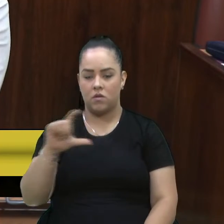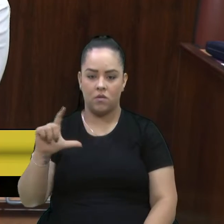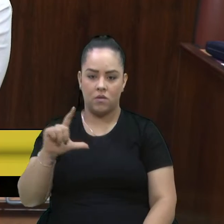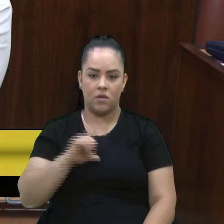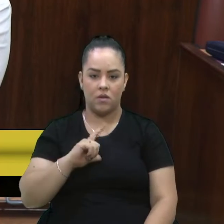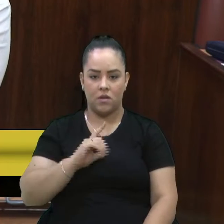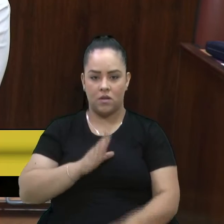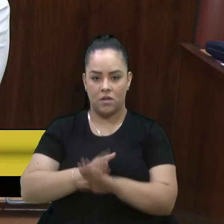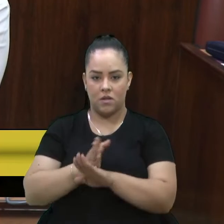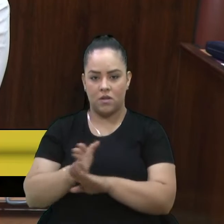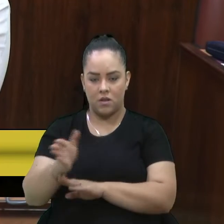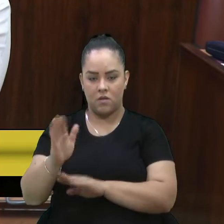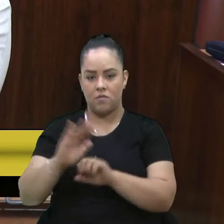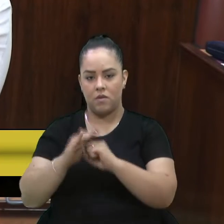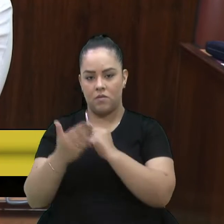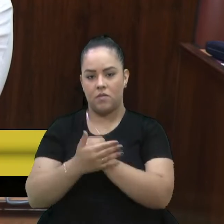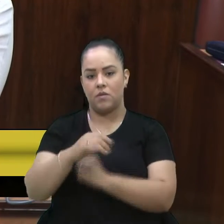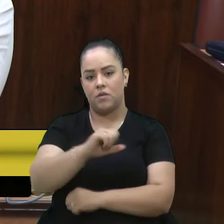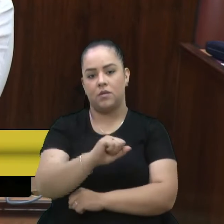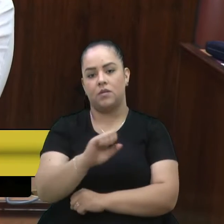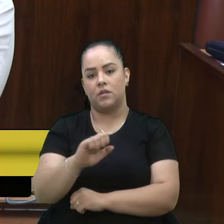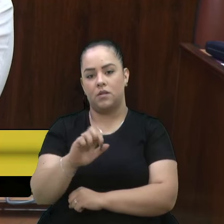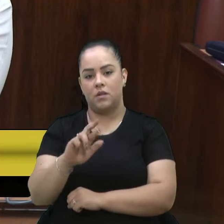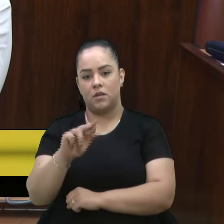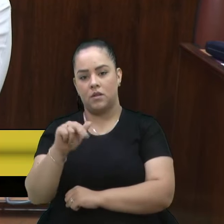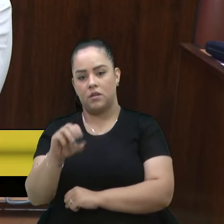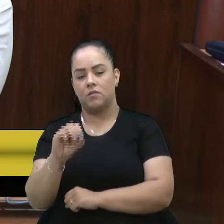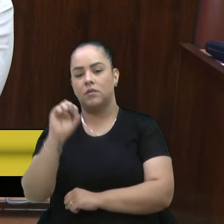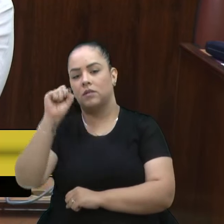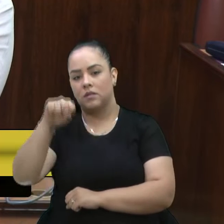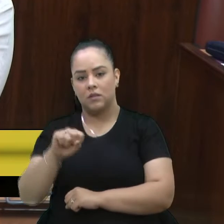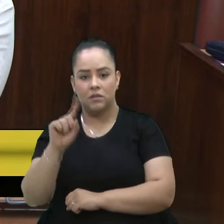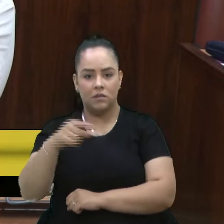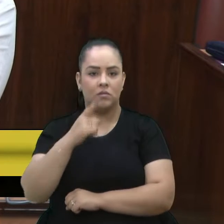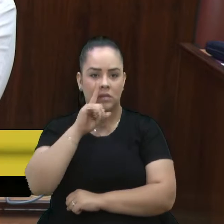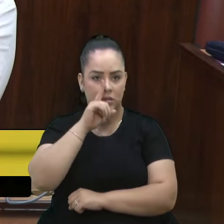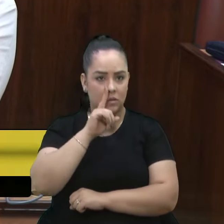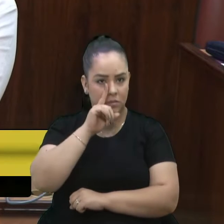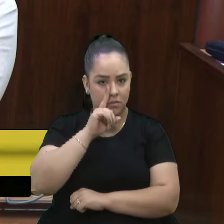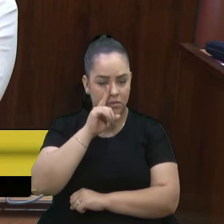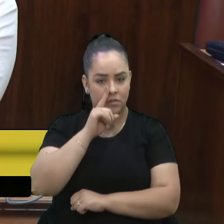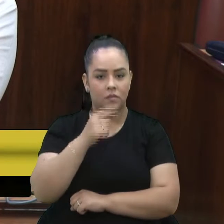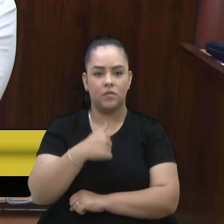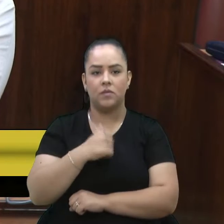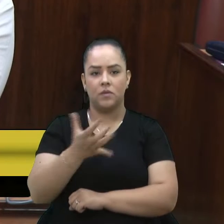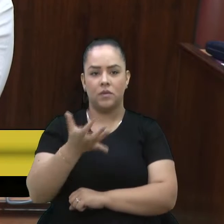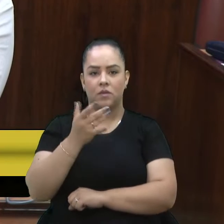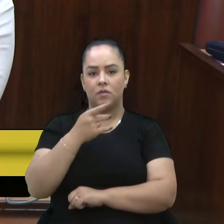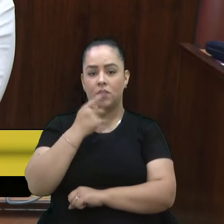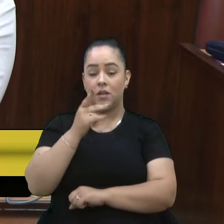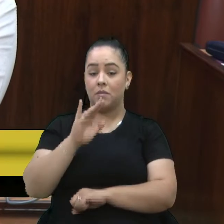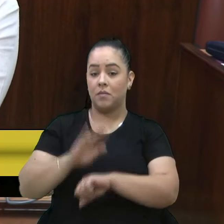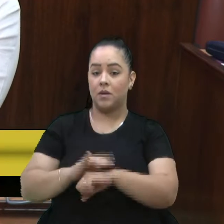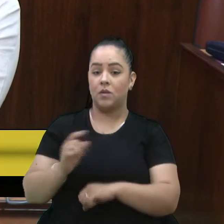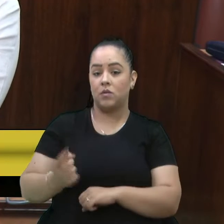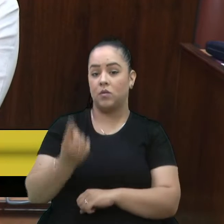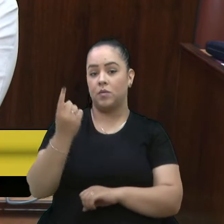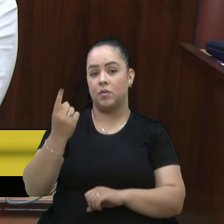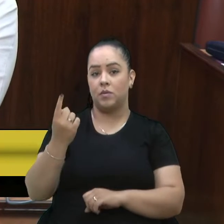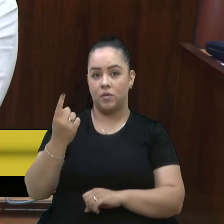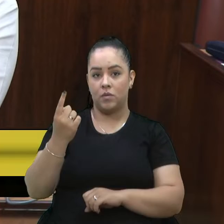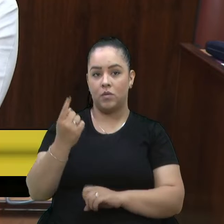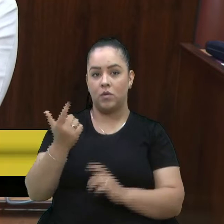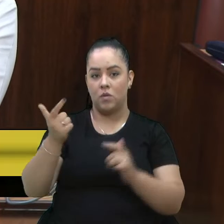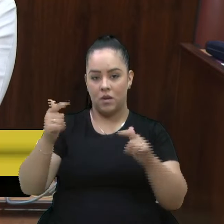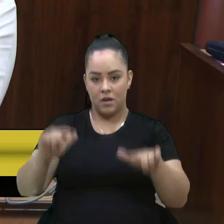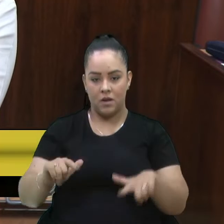Serrano, de fato, é extremamente perigoso. E eu quero trazer uma outra pauta, um outro local,